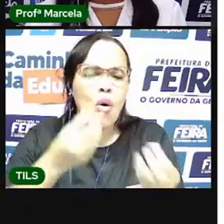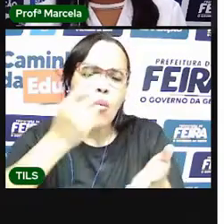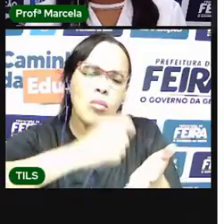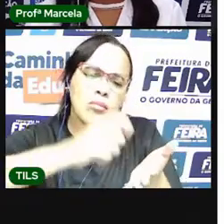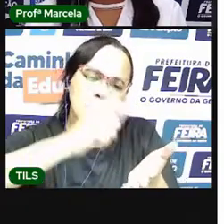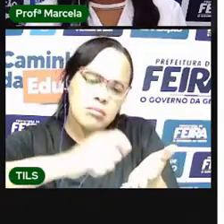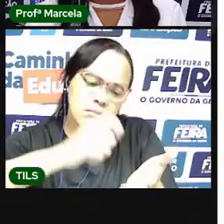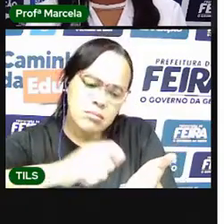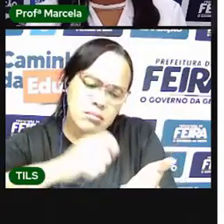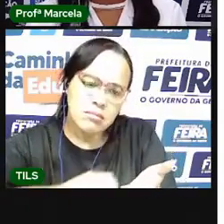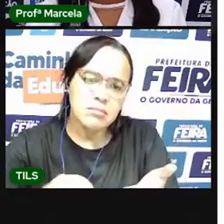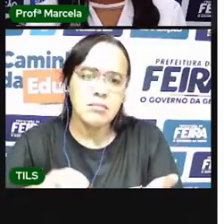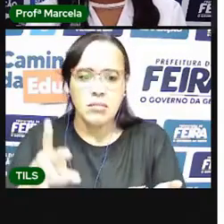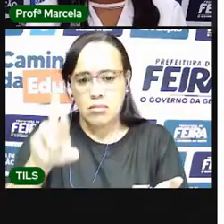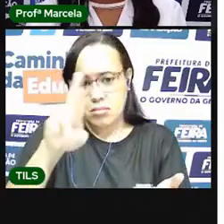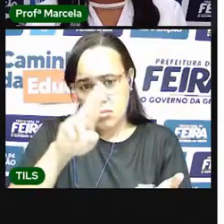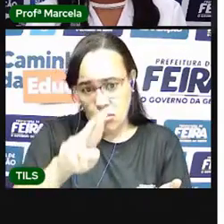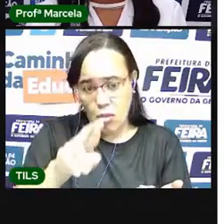Rodrigo.